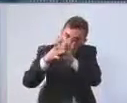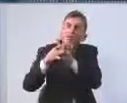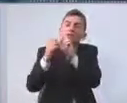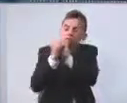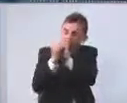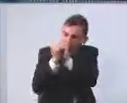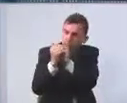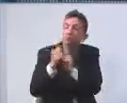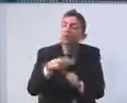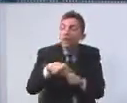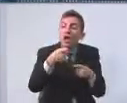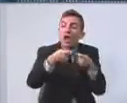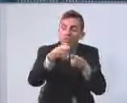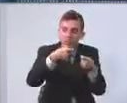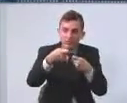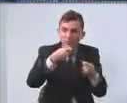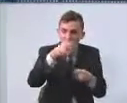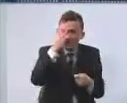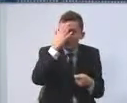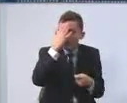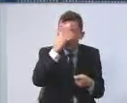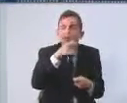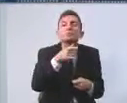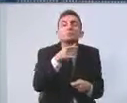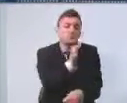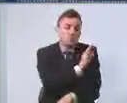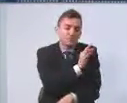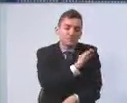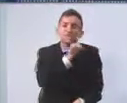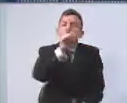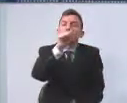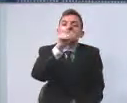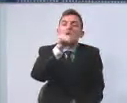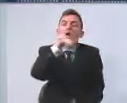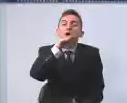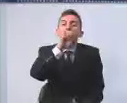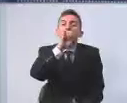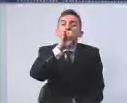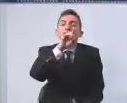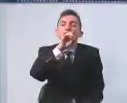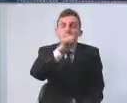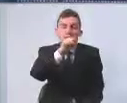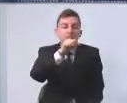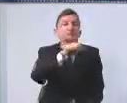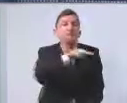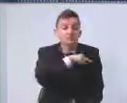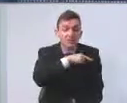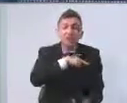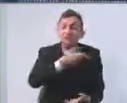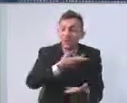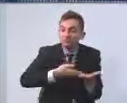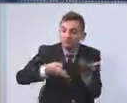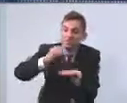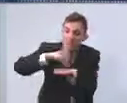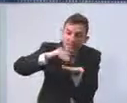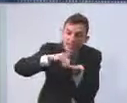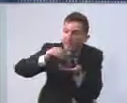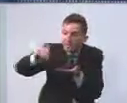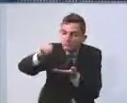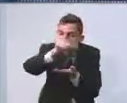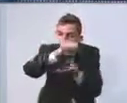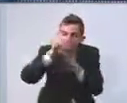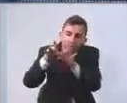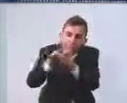administração capitaneada pelo prefeito Almeida tem como regra a intersetorialidade. Nós temos que nos unir para